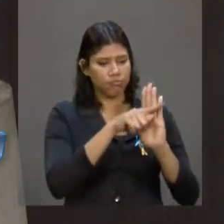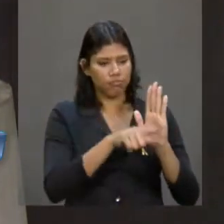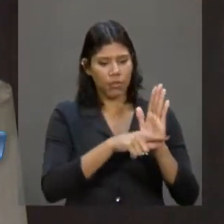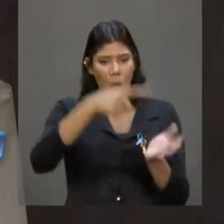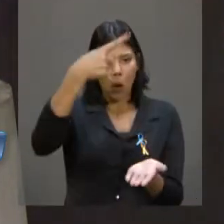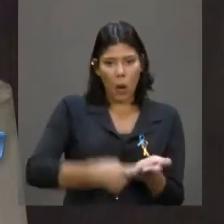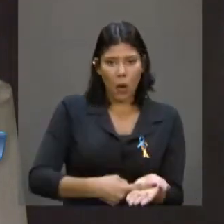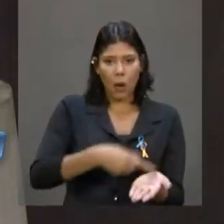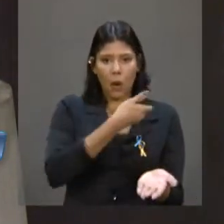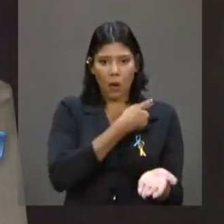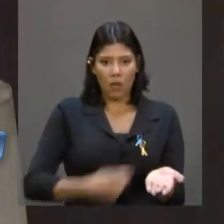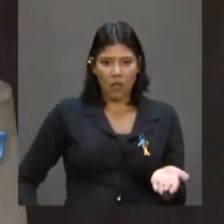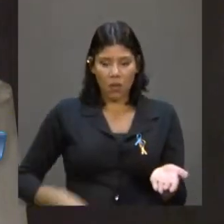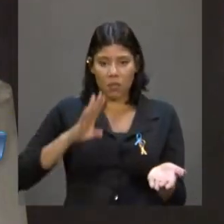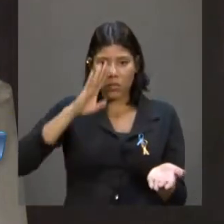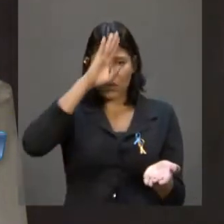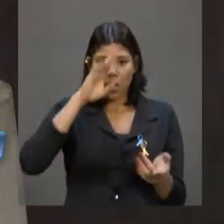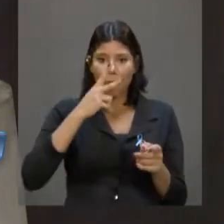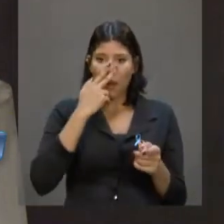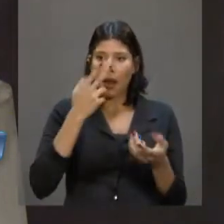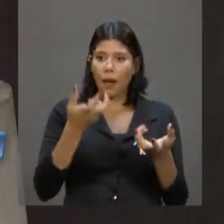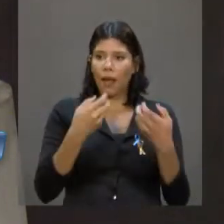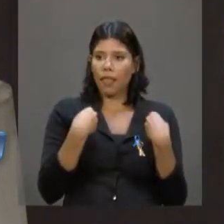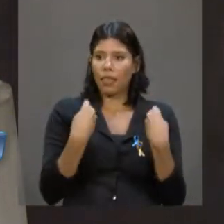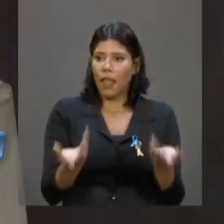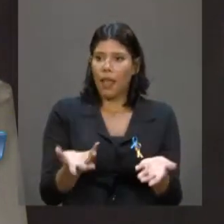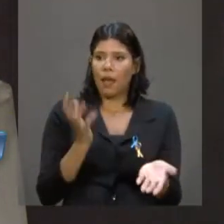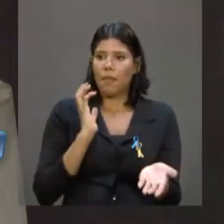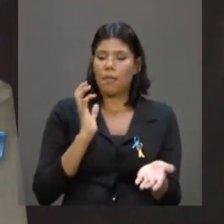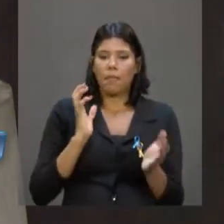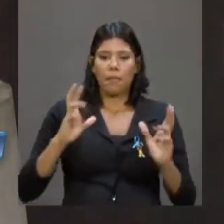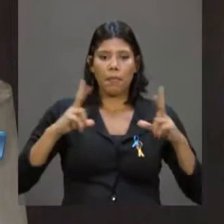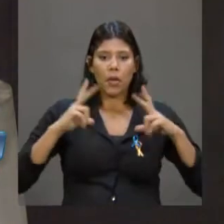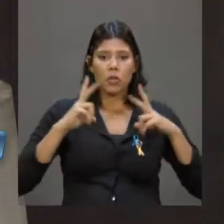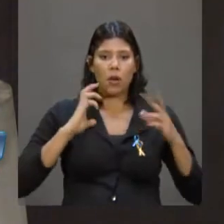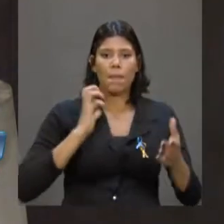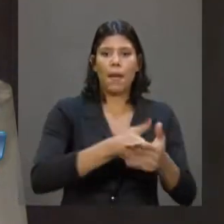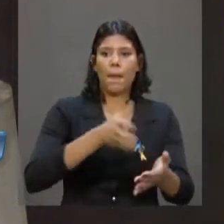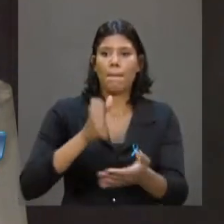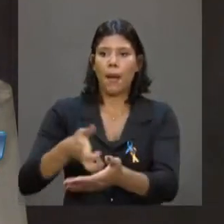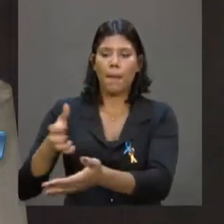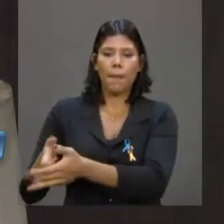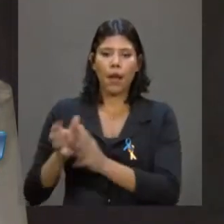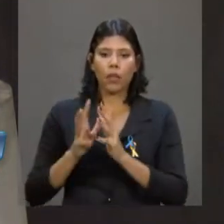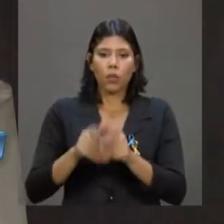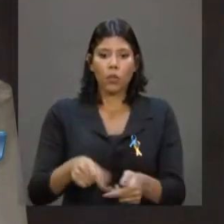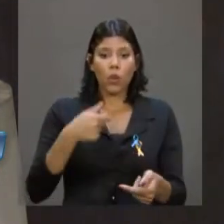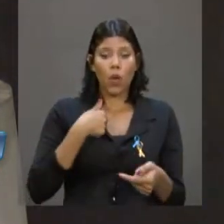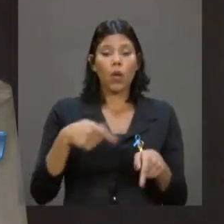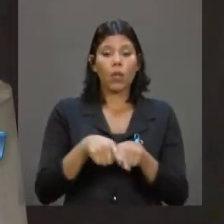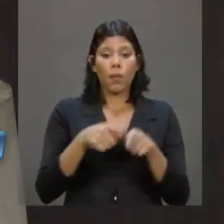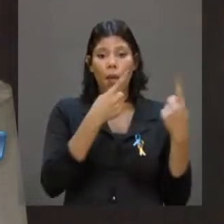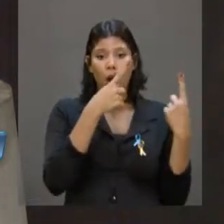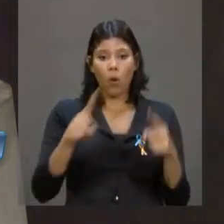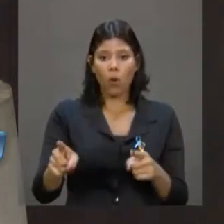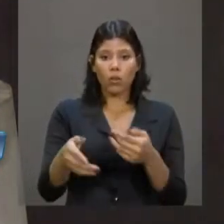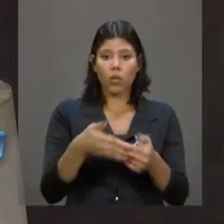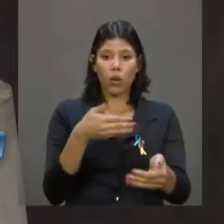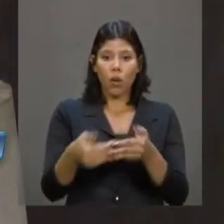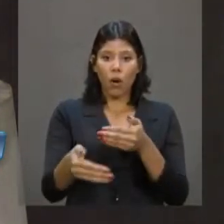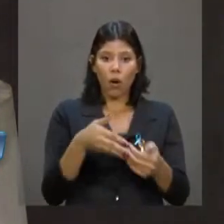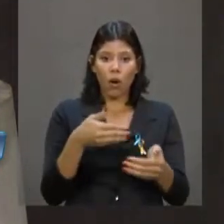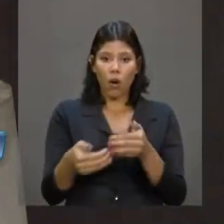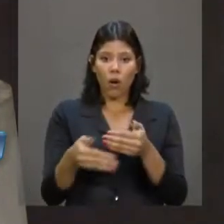E eu reitero, falei isso lá fora, falo aqui dentro. Eu também sou contra qualquer agenda de